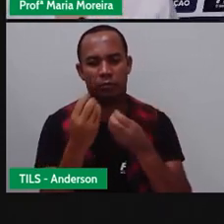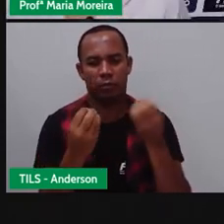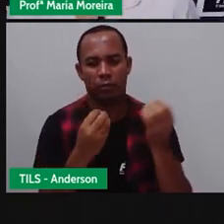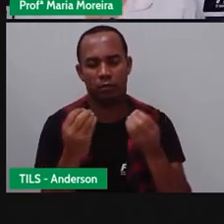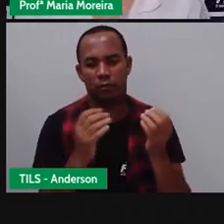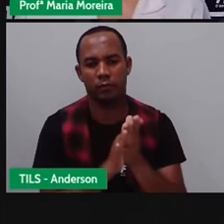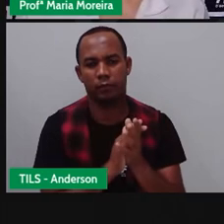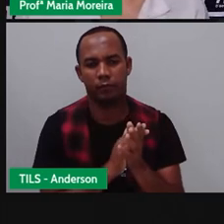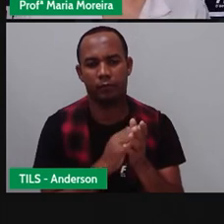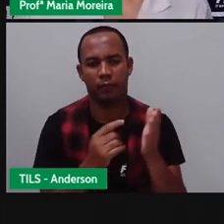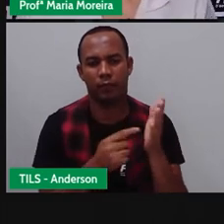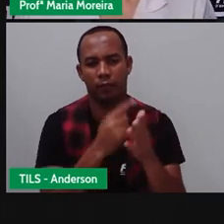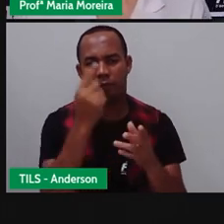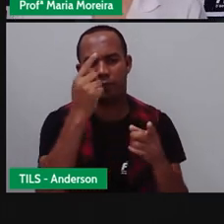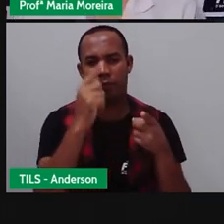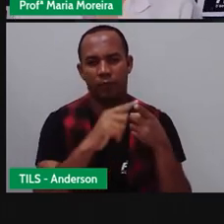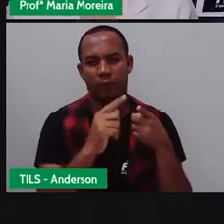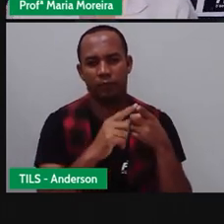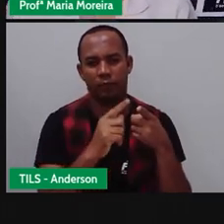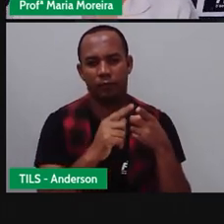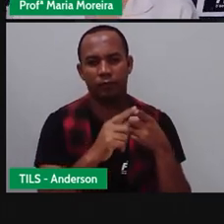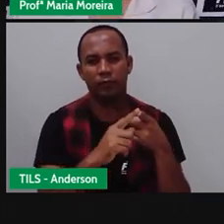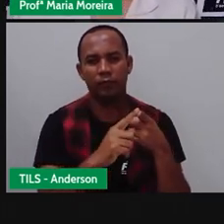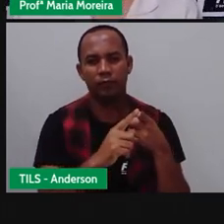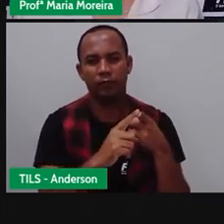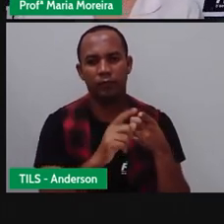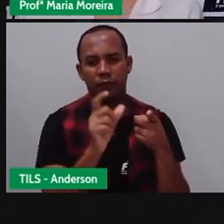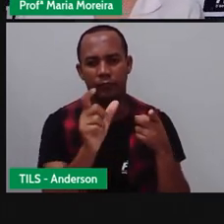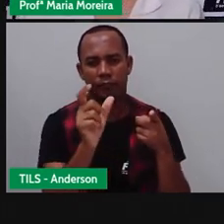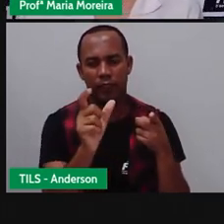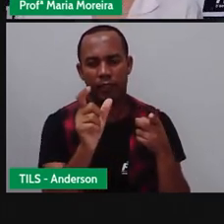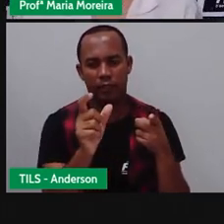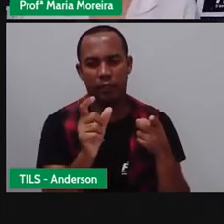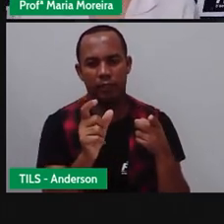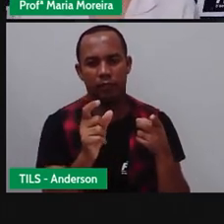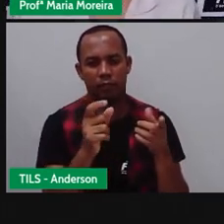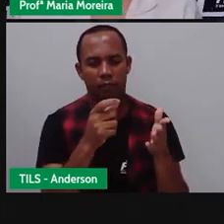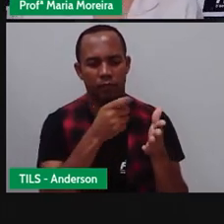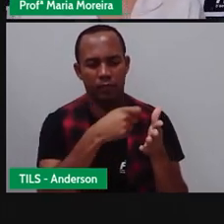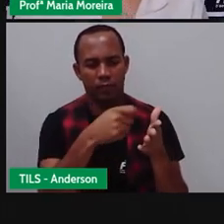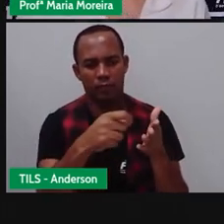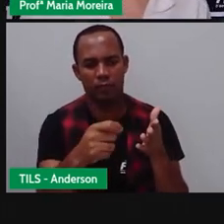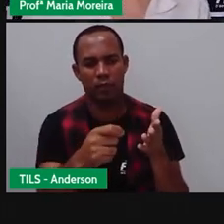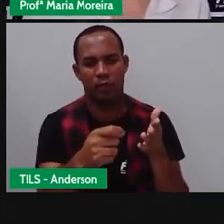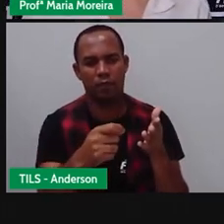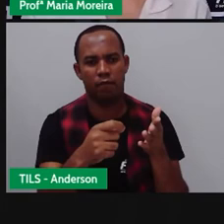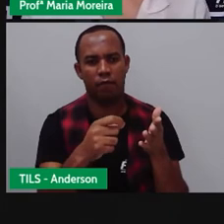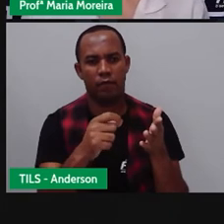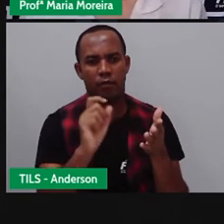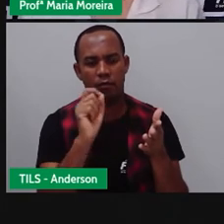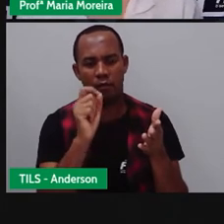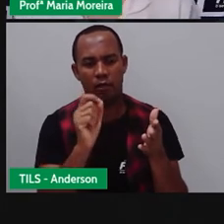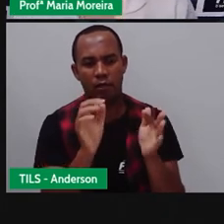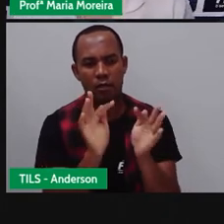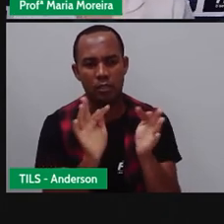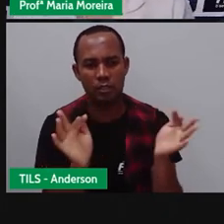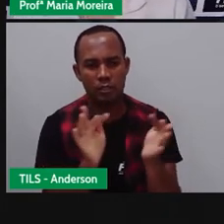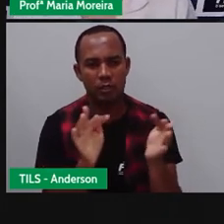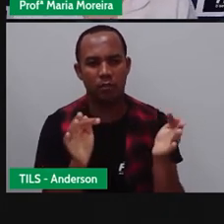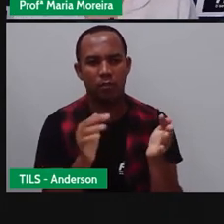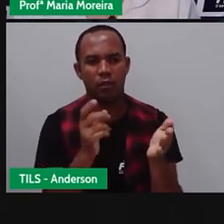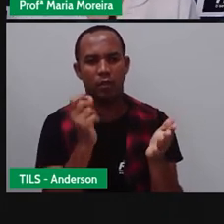coisas aí. Primeiro, tem assim. Cartão ilustrado, em que se escreve uma mensagem curta. Geralmente é enviada pelo